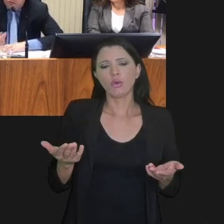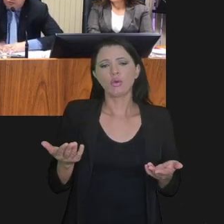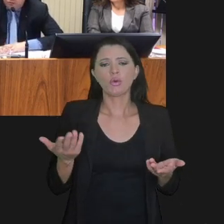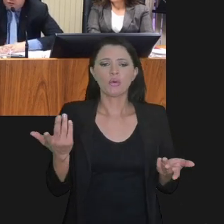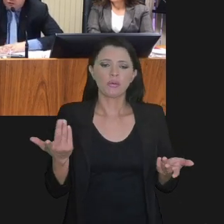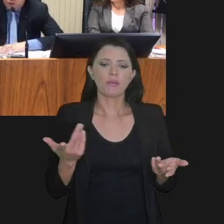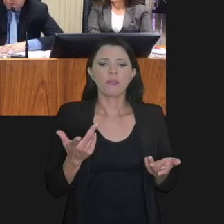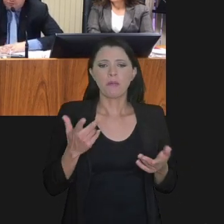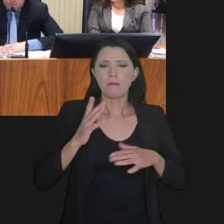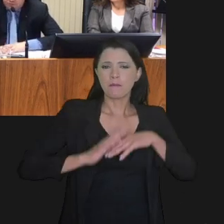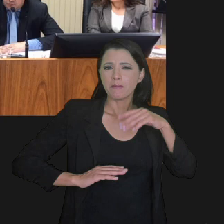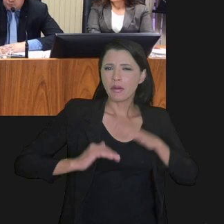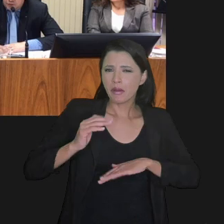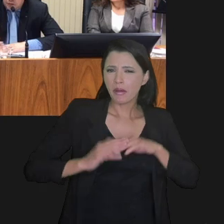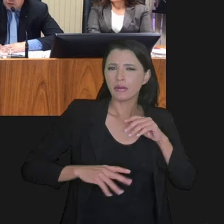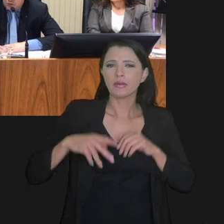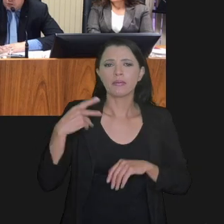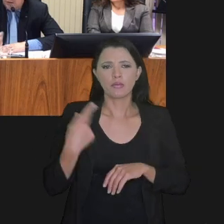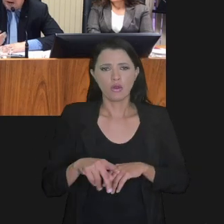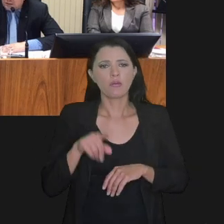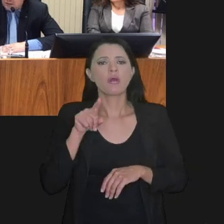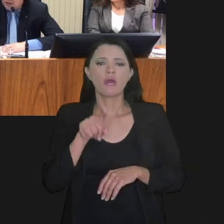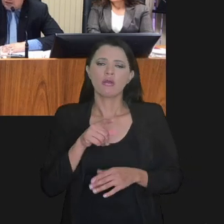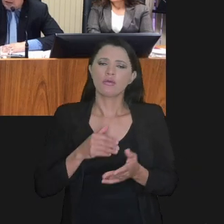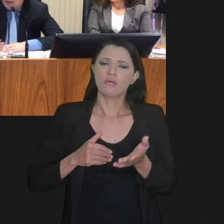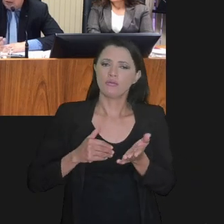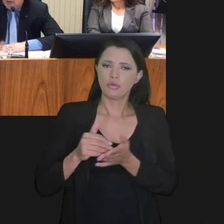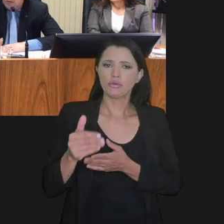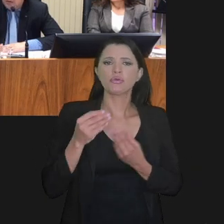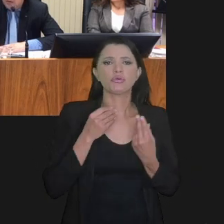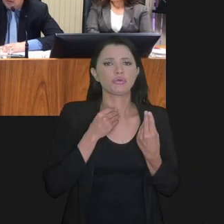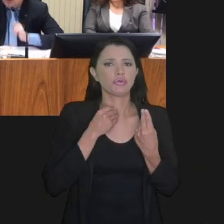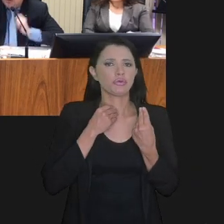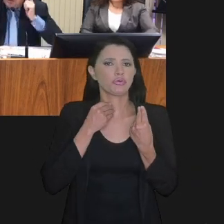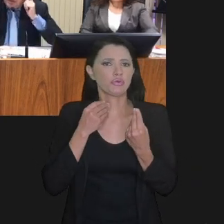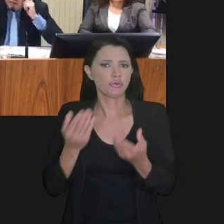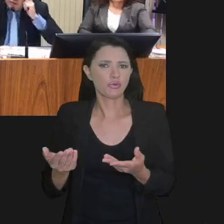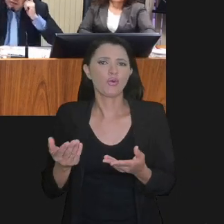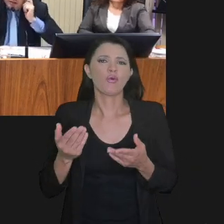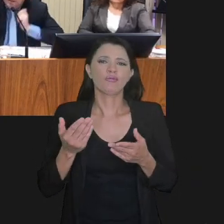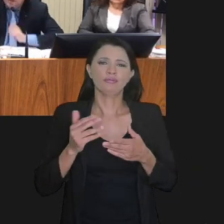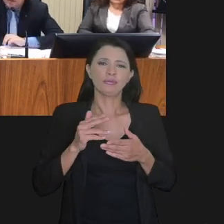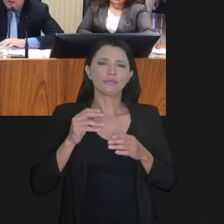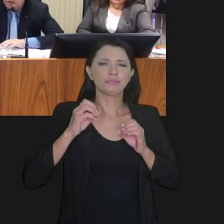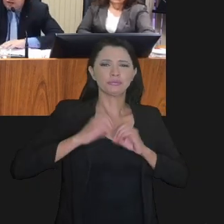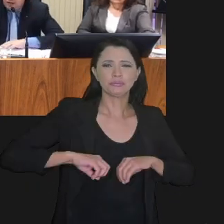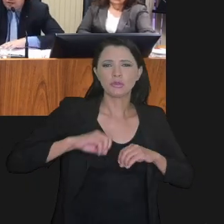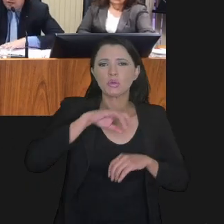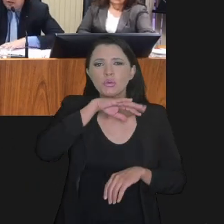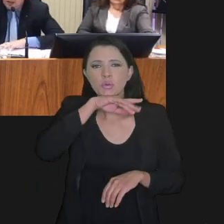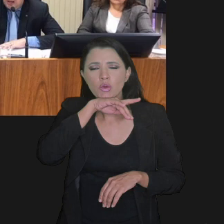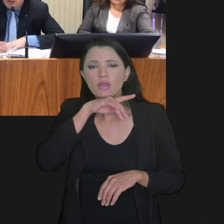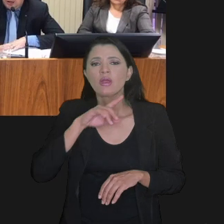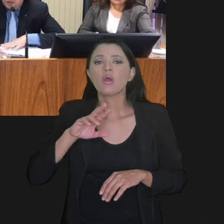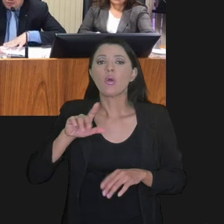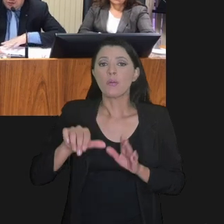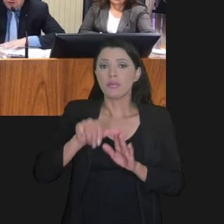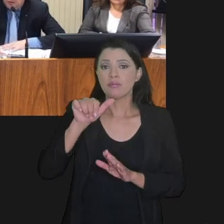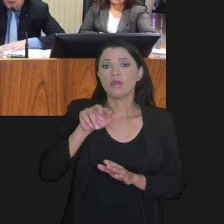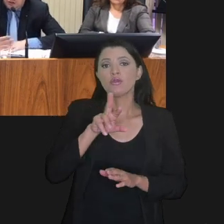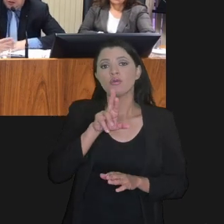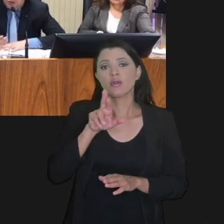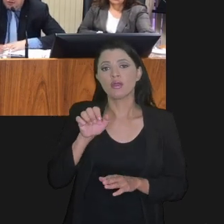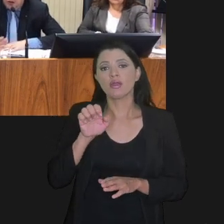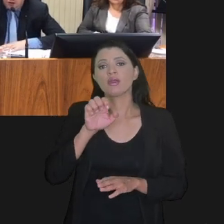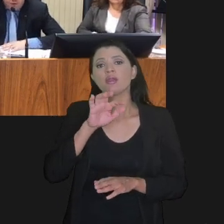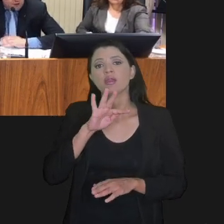prática, o refis começou a trazer efeitos deletérios, aqueles primeiros